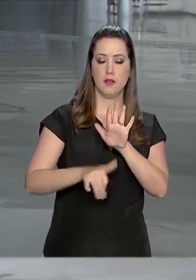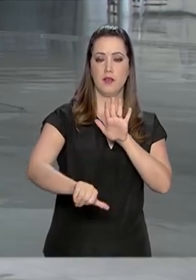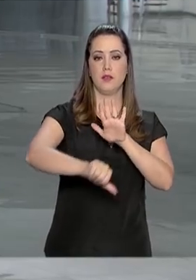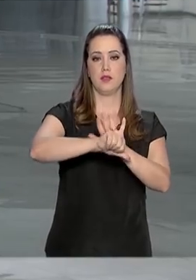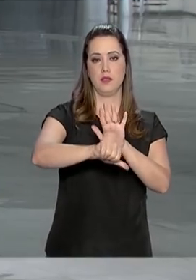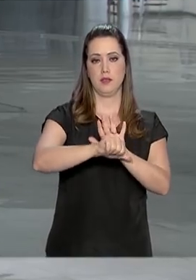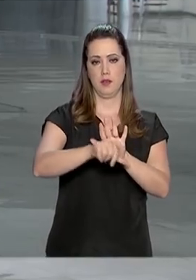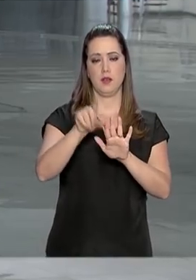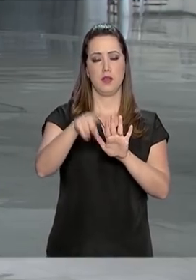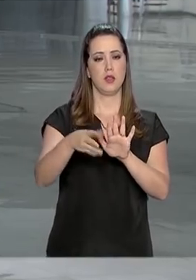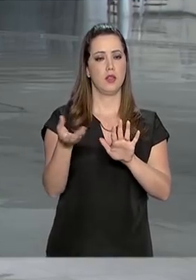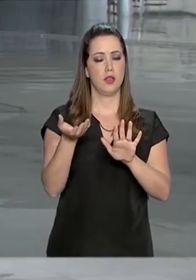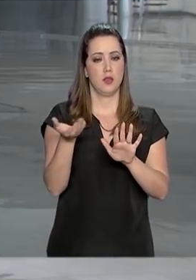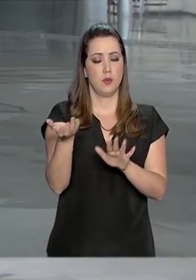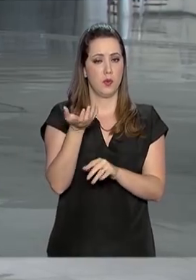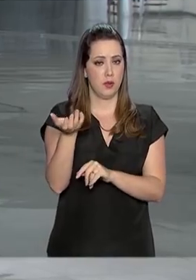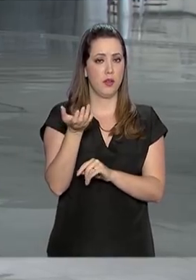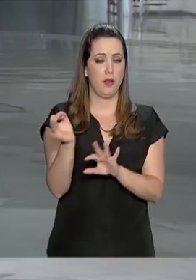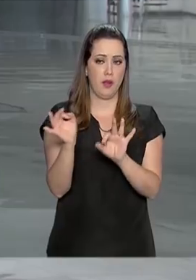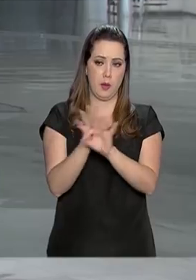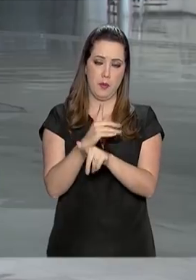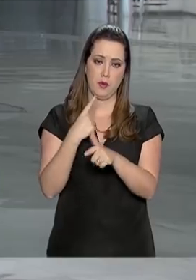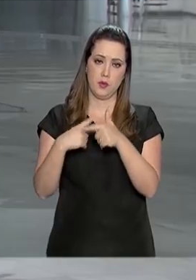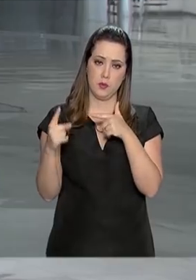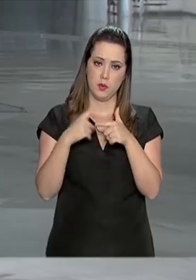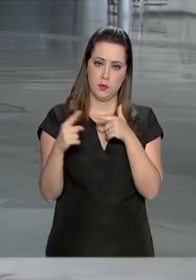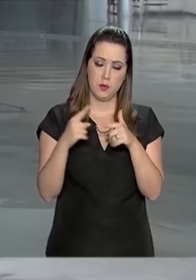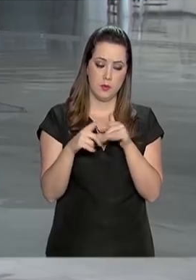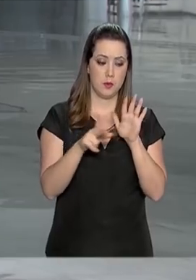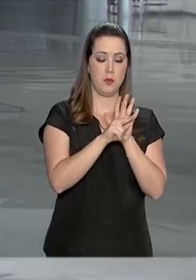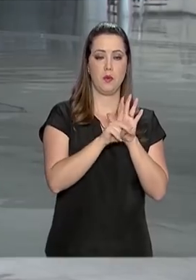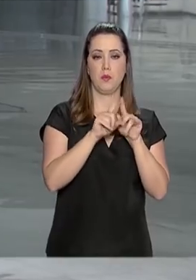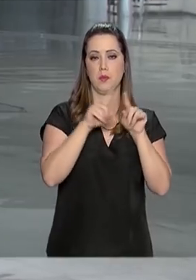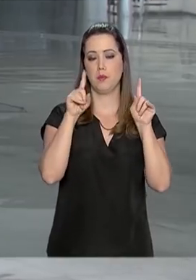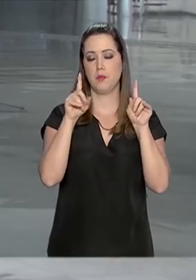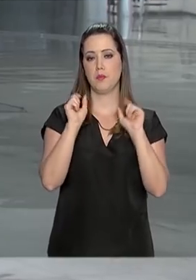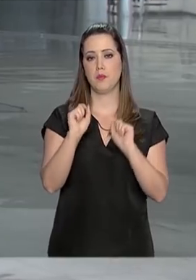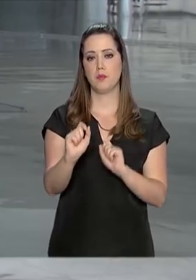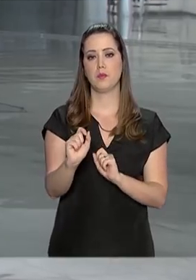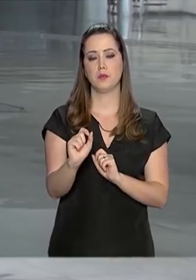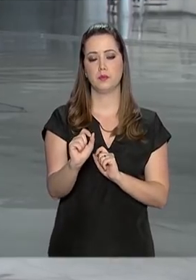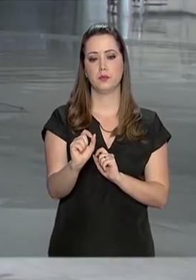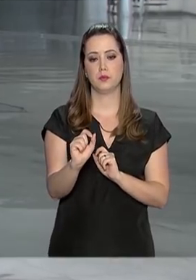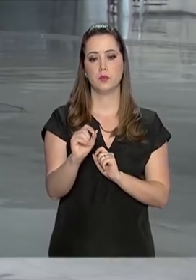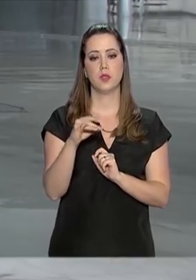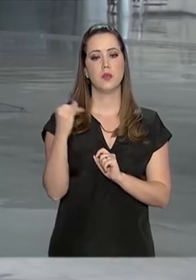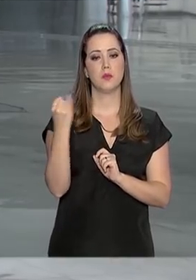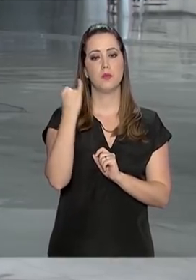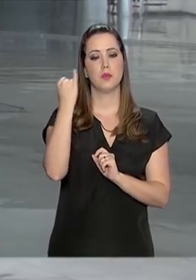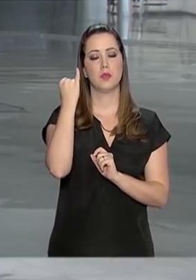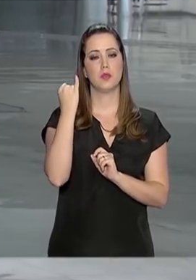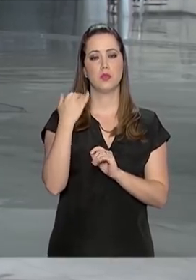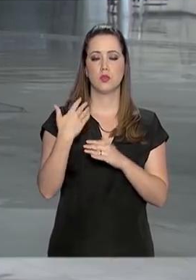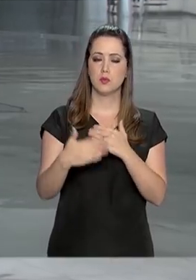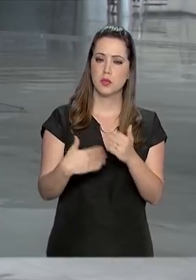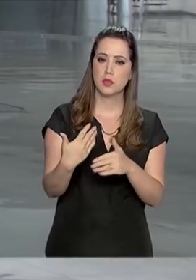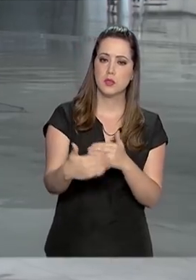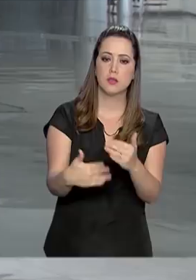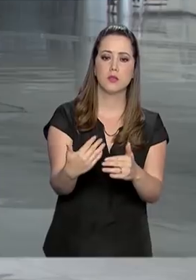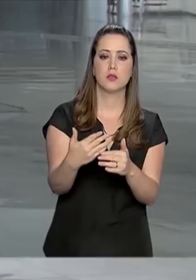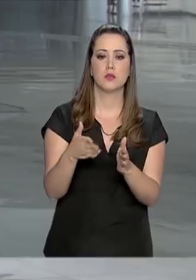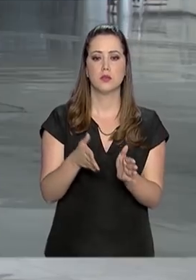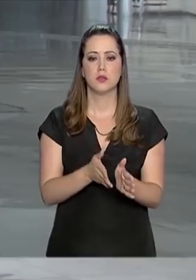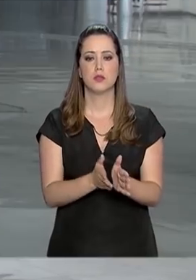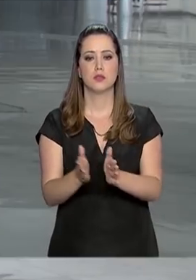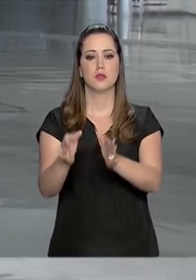pretende resolver todos os problemas por si só, mas que é importante para caminhar nessa